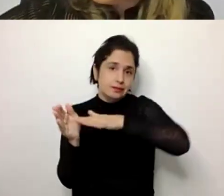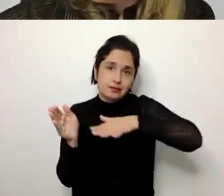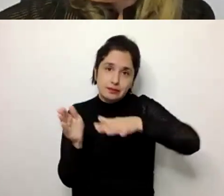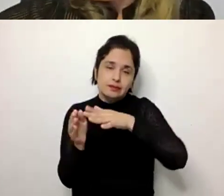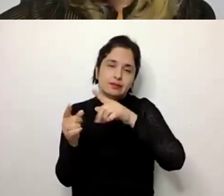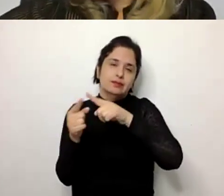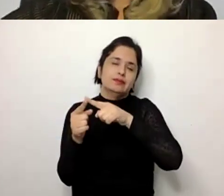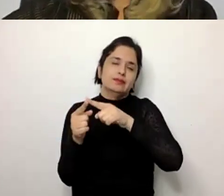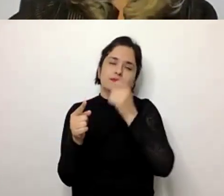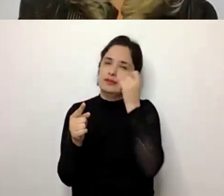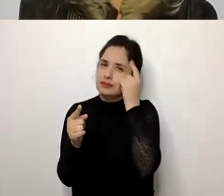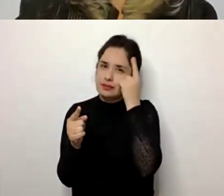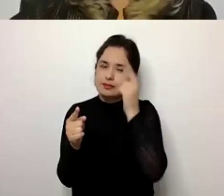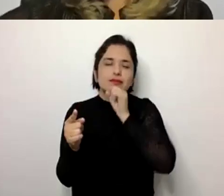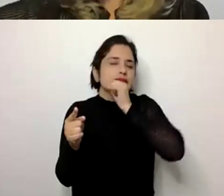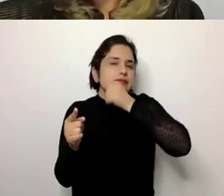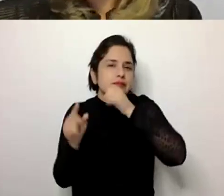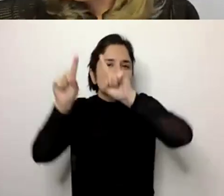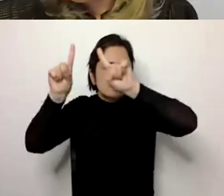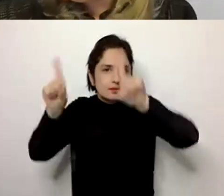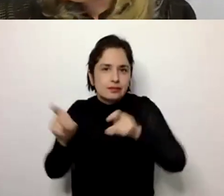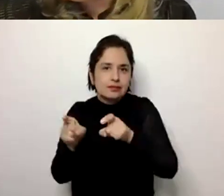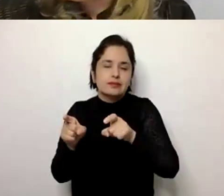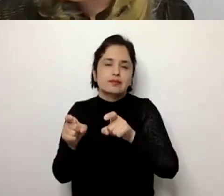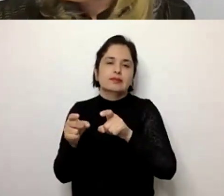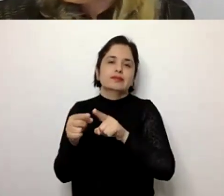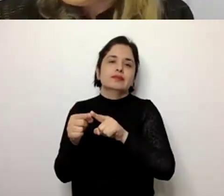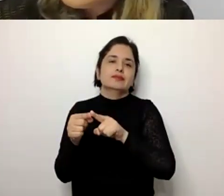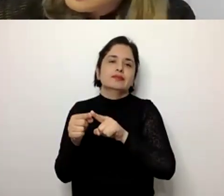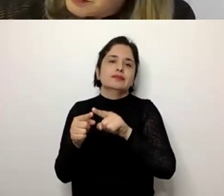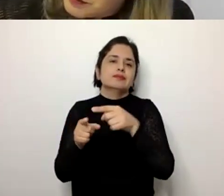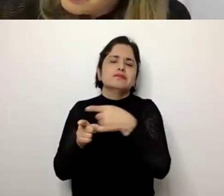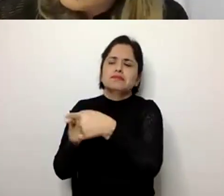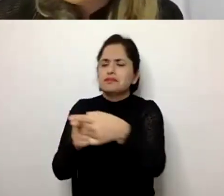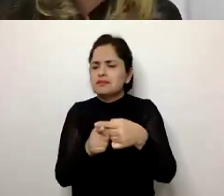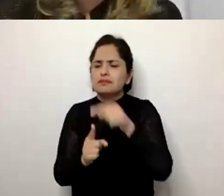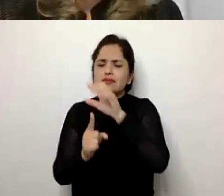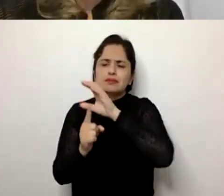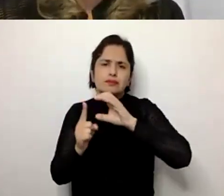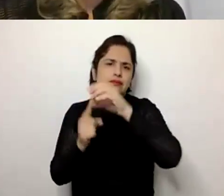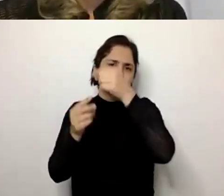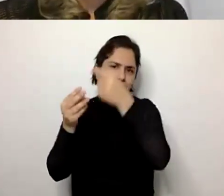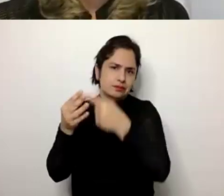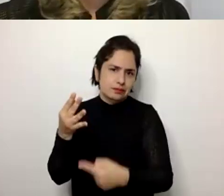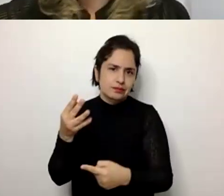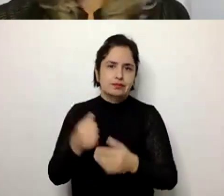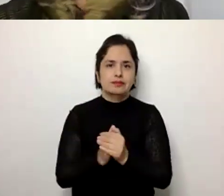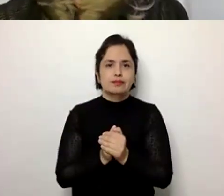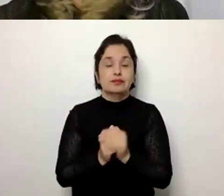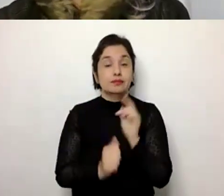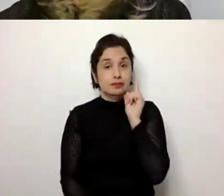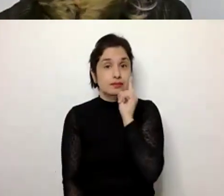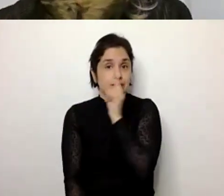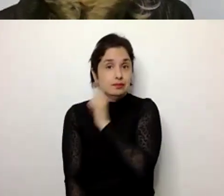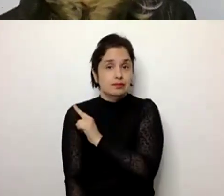apunta a poder entender o envelhecimento a partir deste contexto de prácticas sociais, culturales, etc. Finalmente,